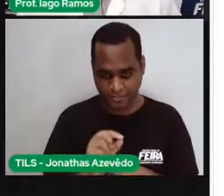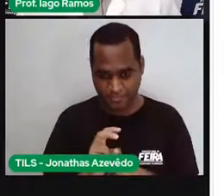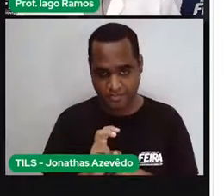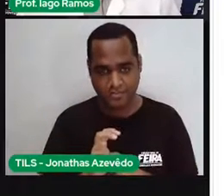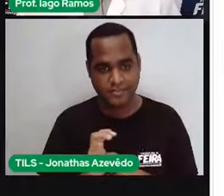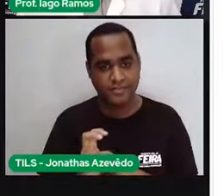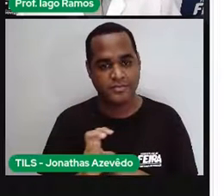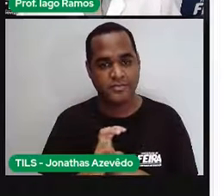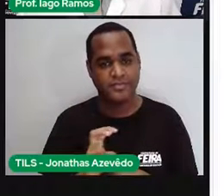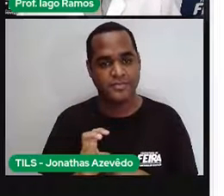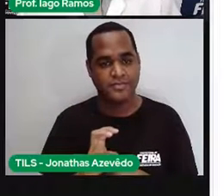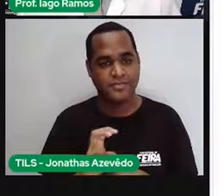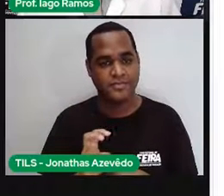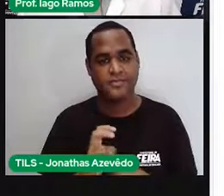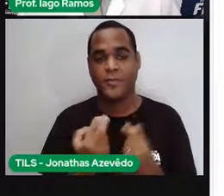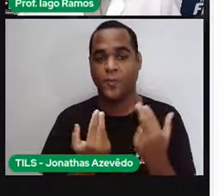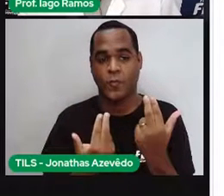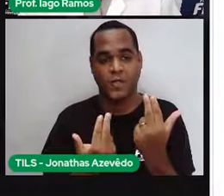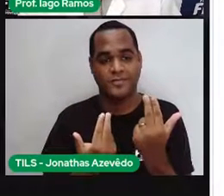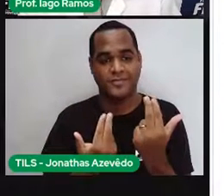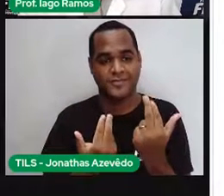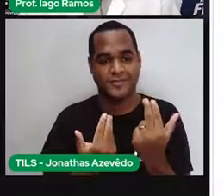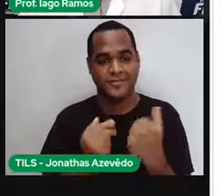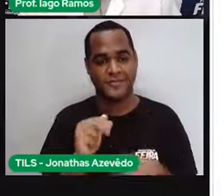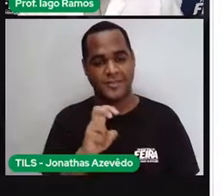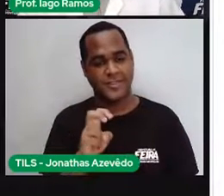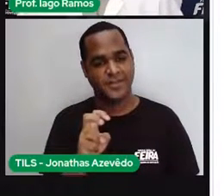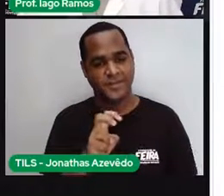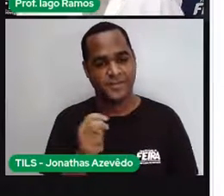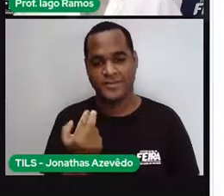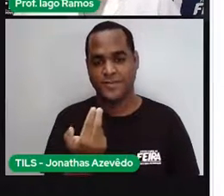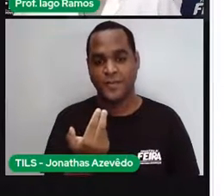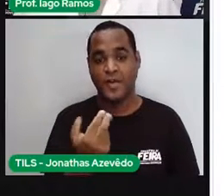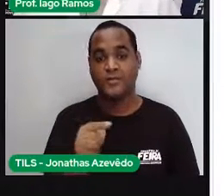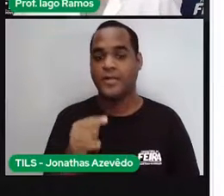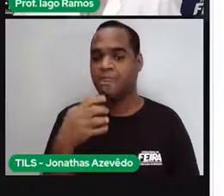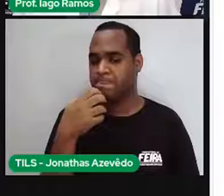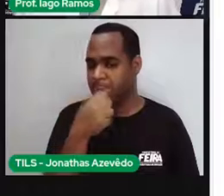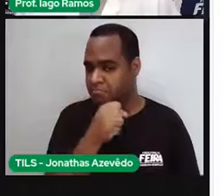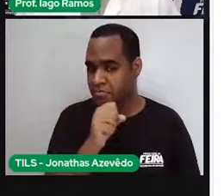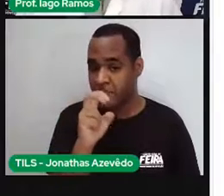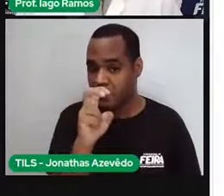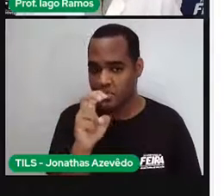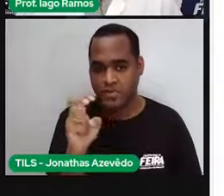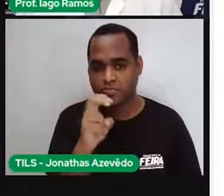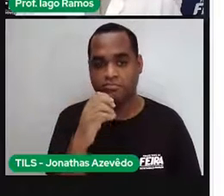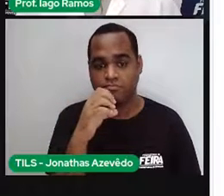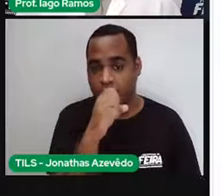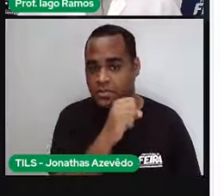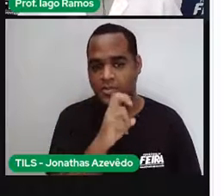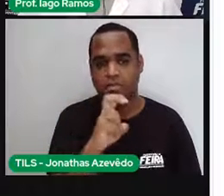55 metros. Você vai correr 55 metros.